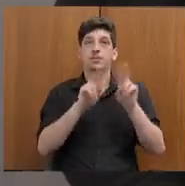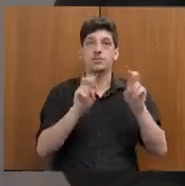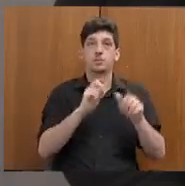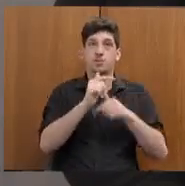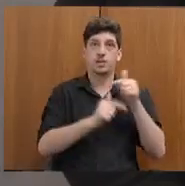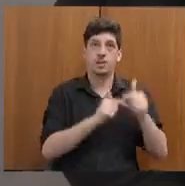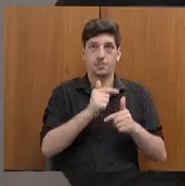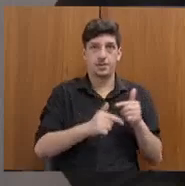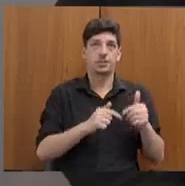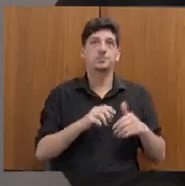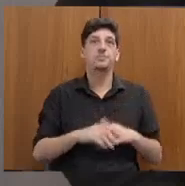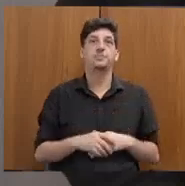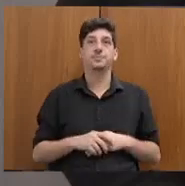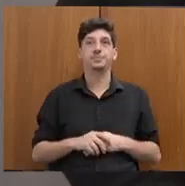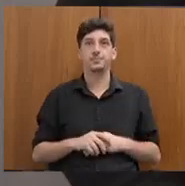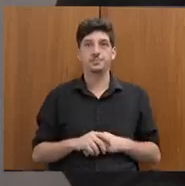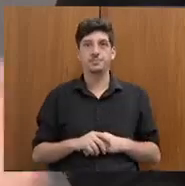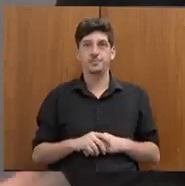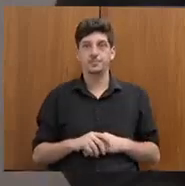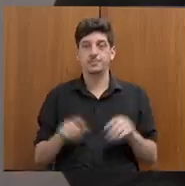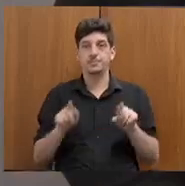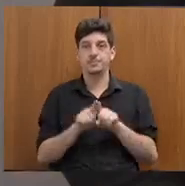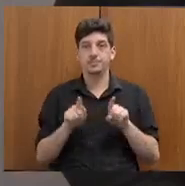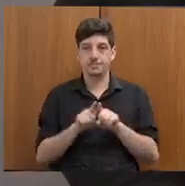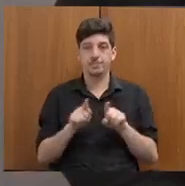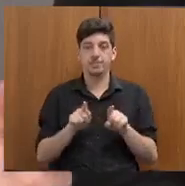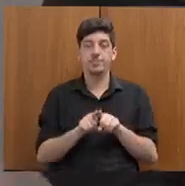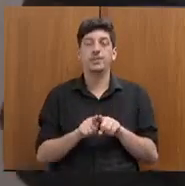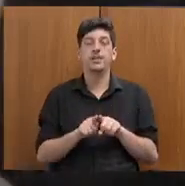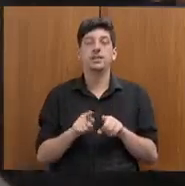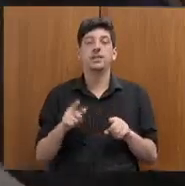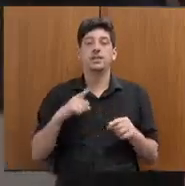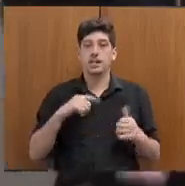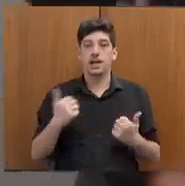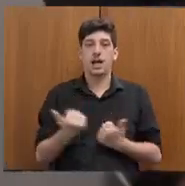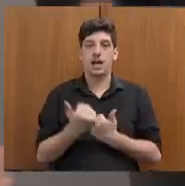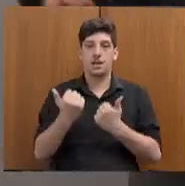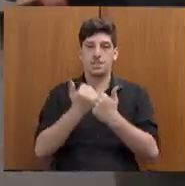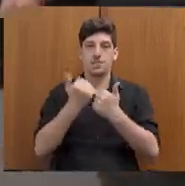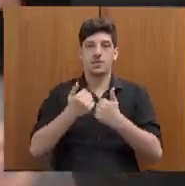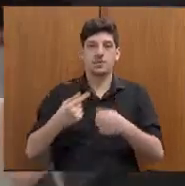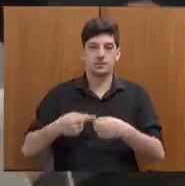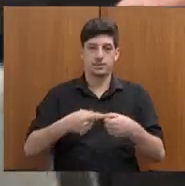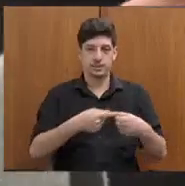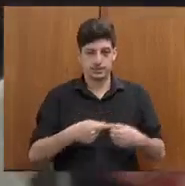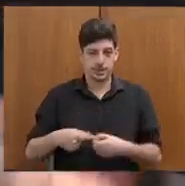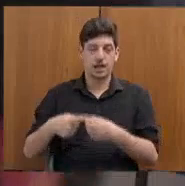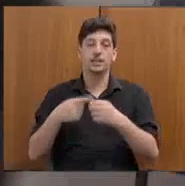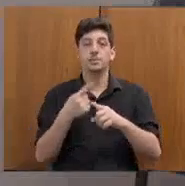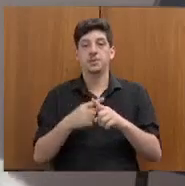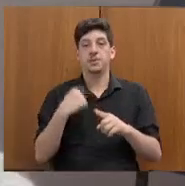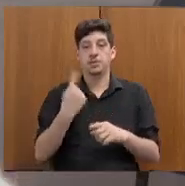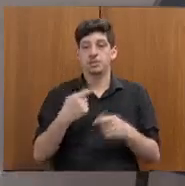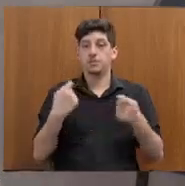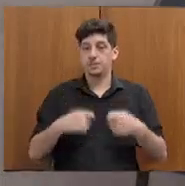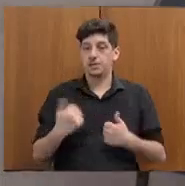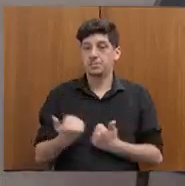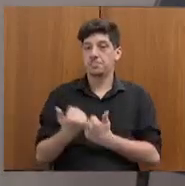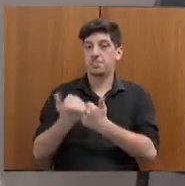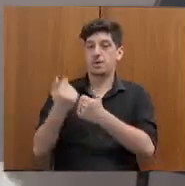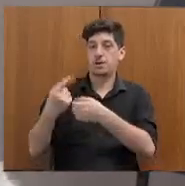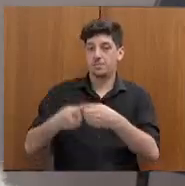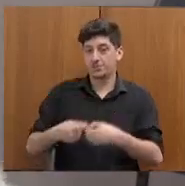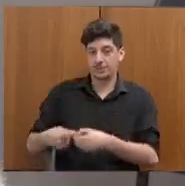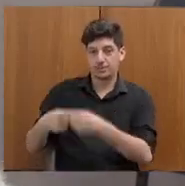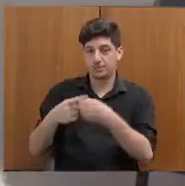E também, eu também apoio, a gente tem apoio também aos municípios, porque também a gente precisa apoiar os municípios onde ocorre